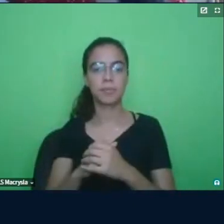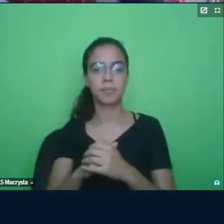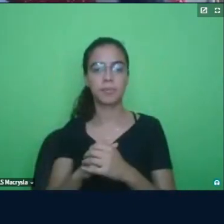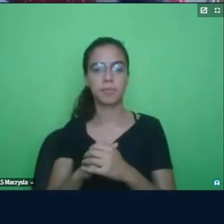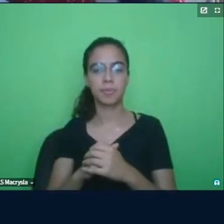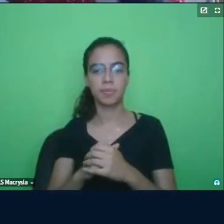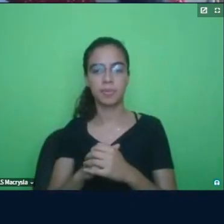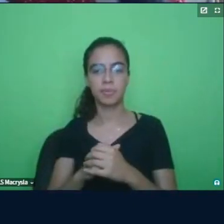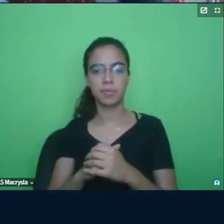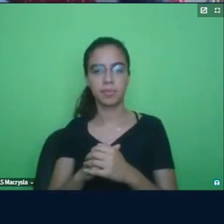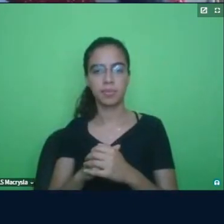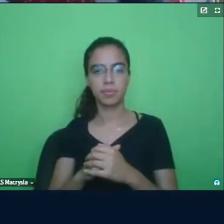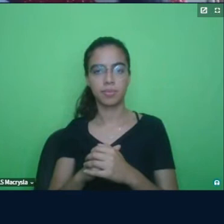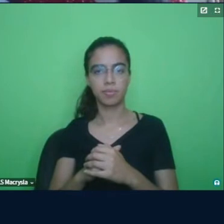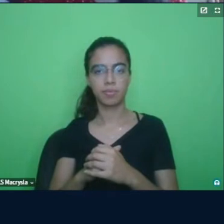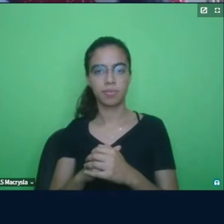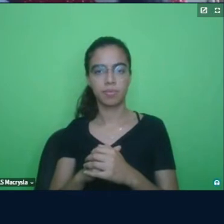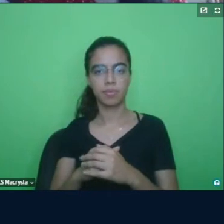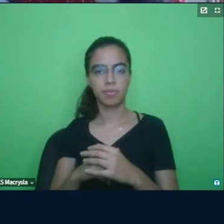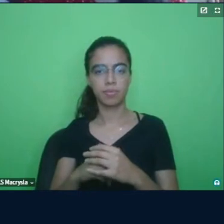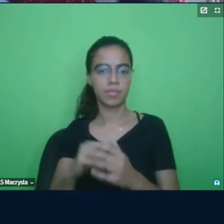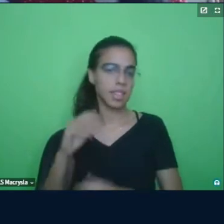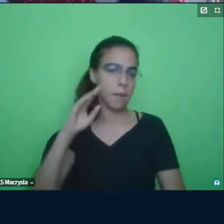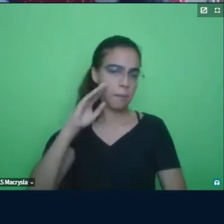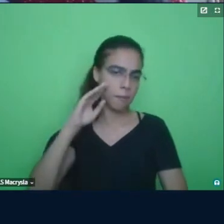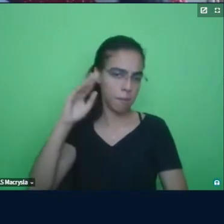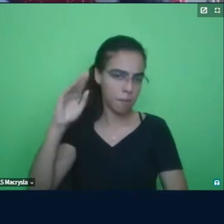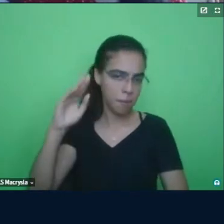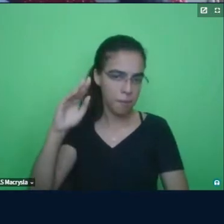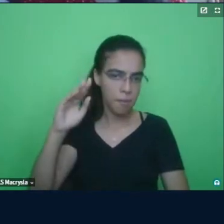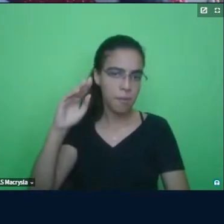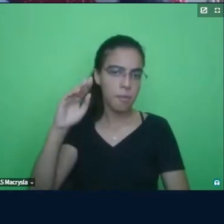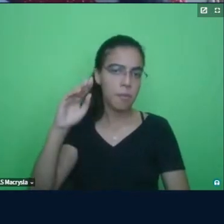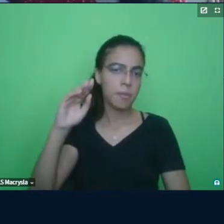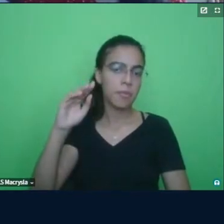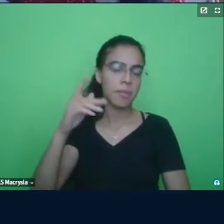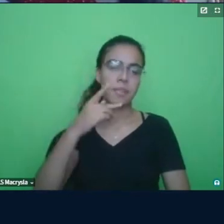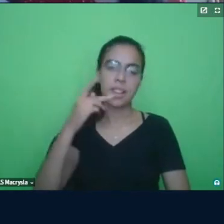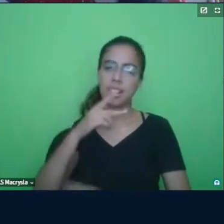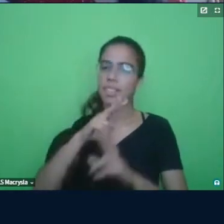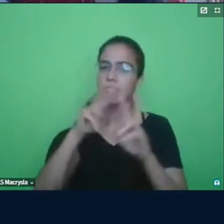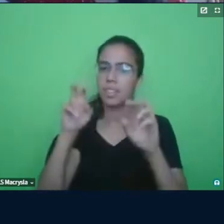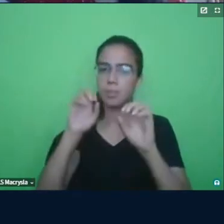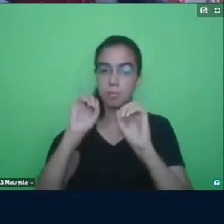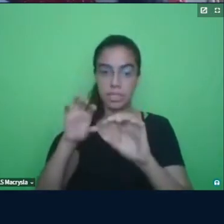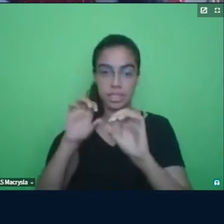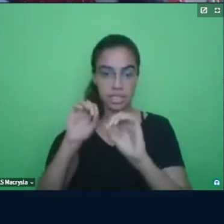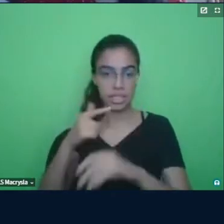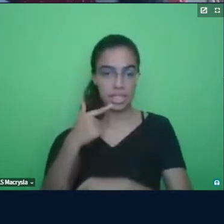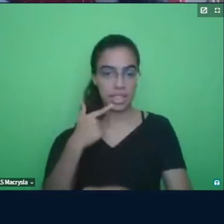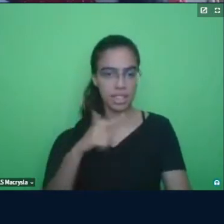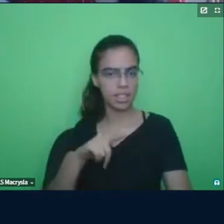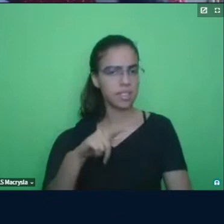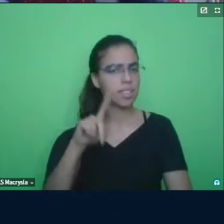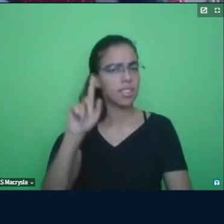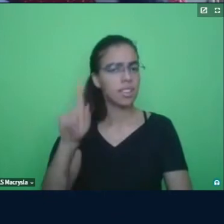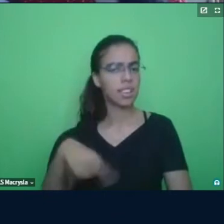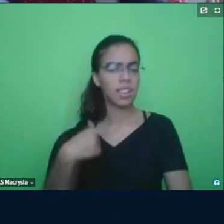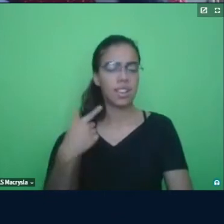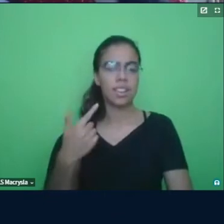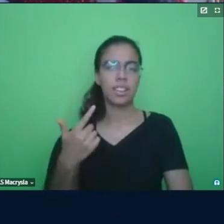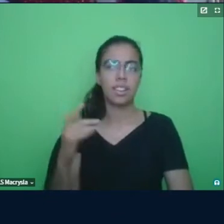a gente, o ponto-chave, falando do ensino de línguas, né, é a importância de uma equipe